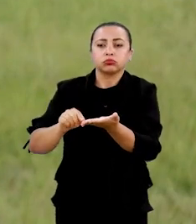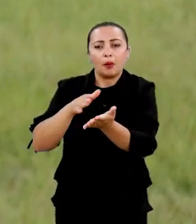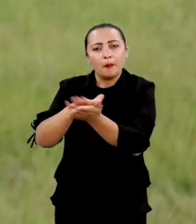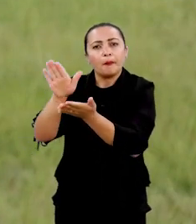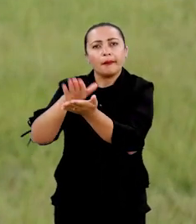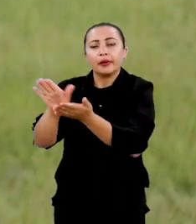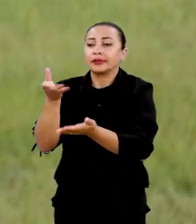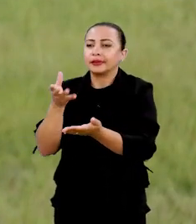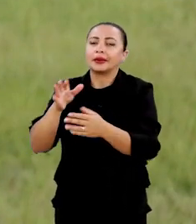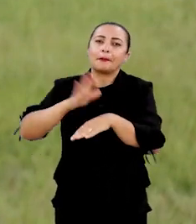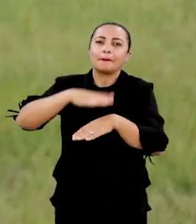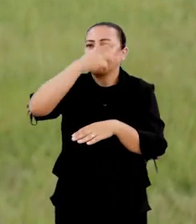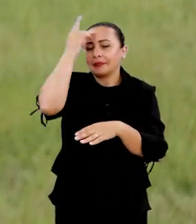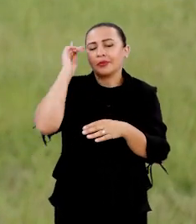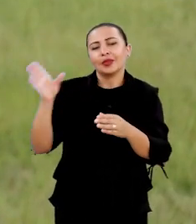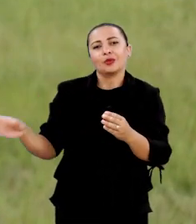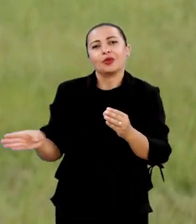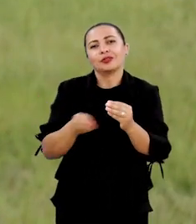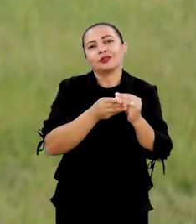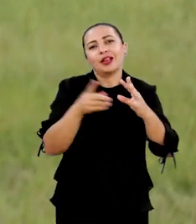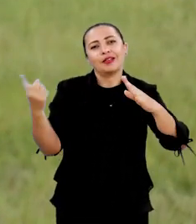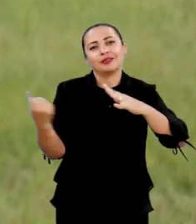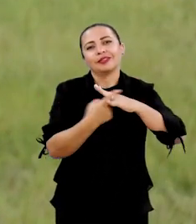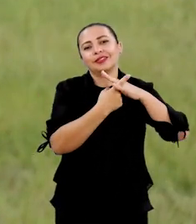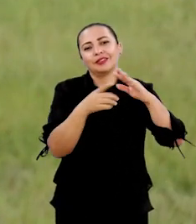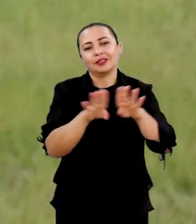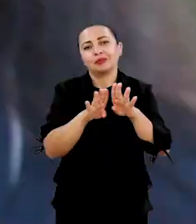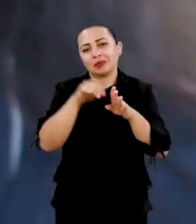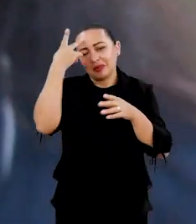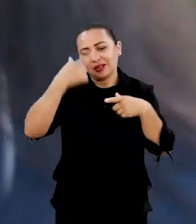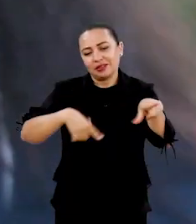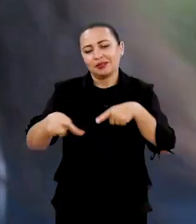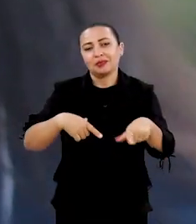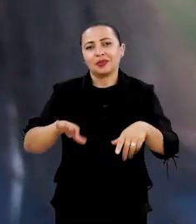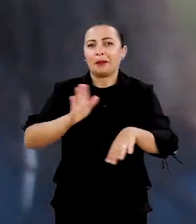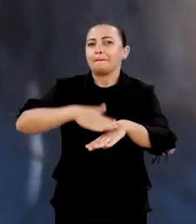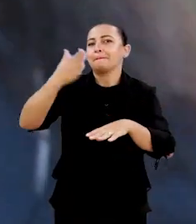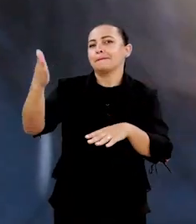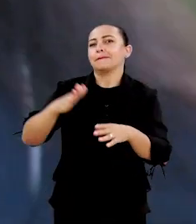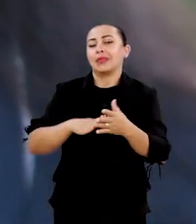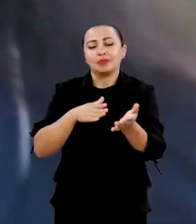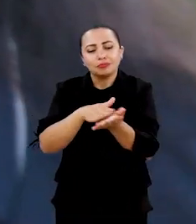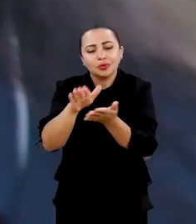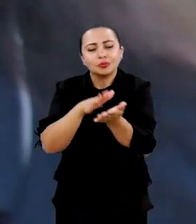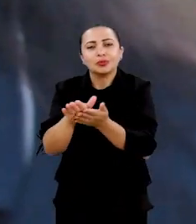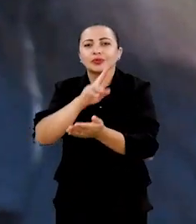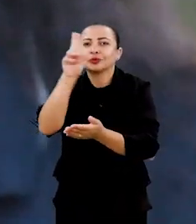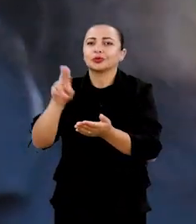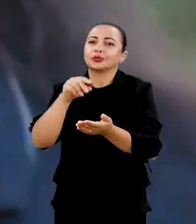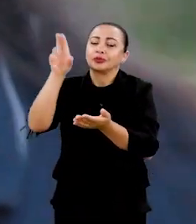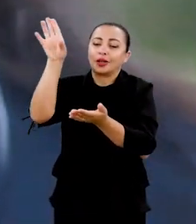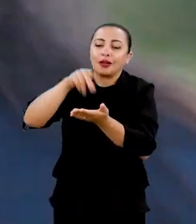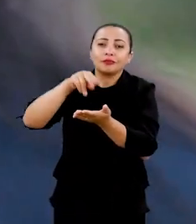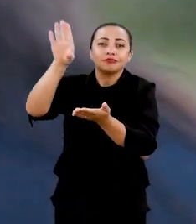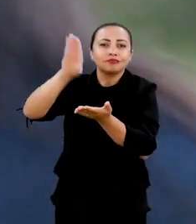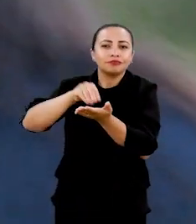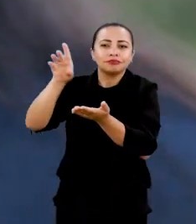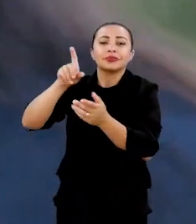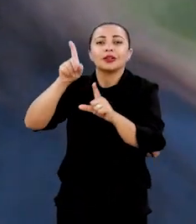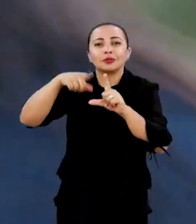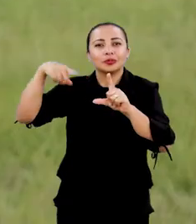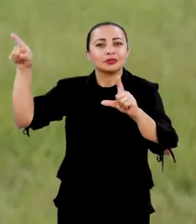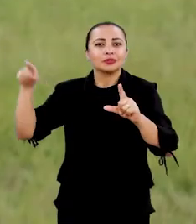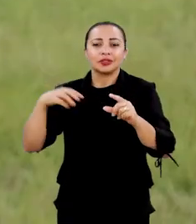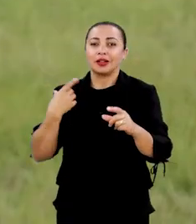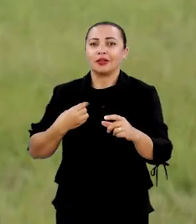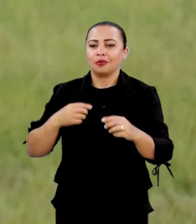artigos e queremos que mais gente se integre para podermos trabalhar mais, podermos publicar, podermos usar esses dados. Nós